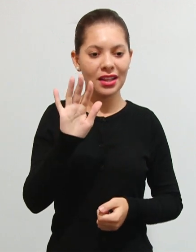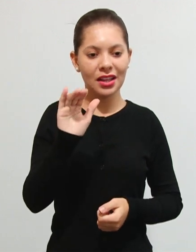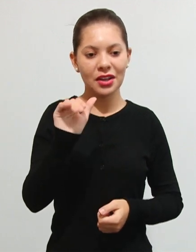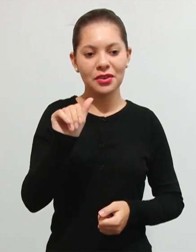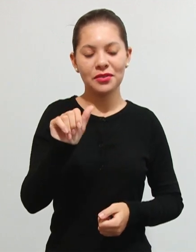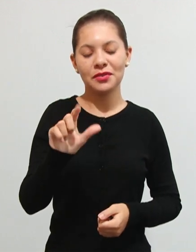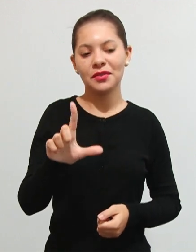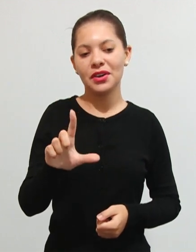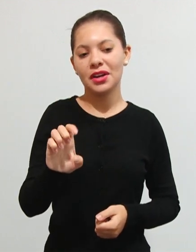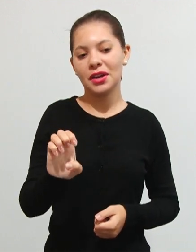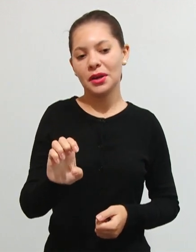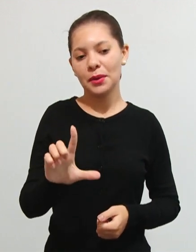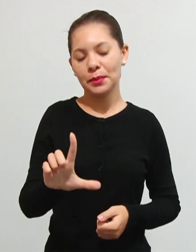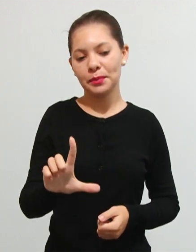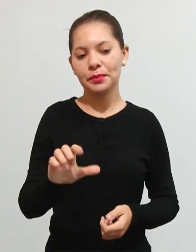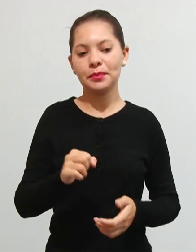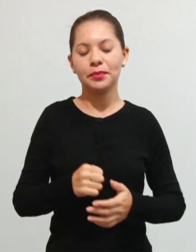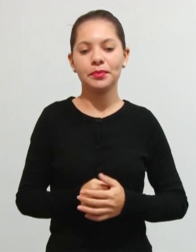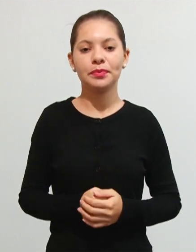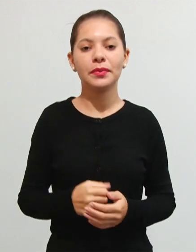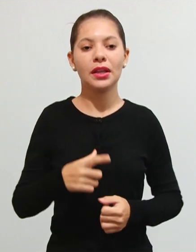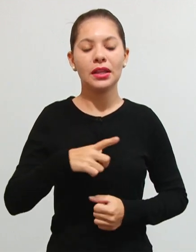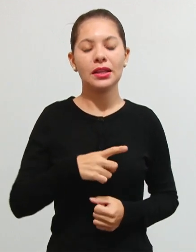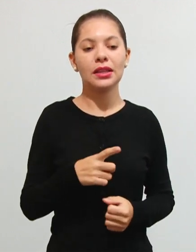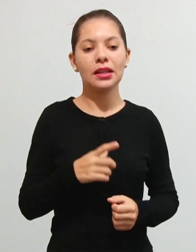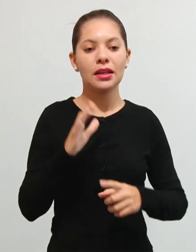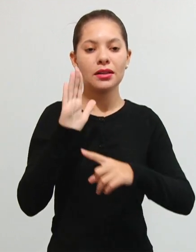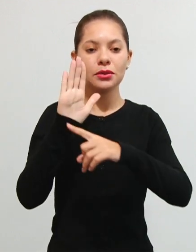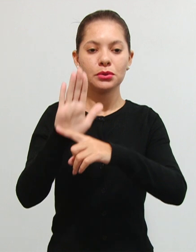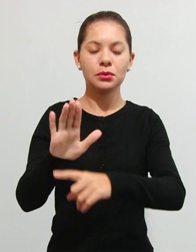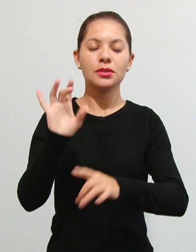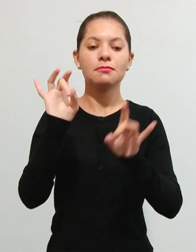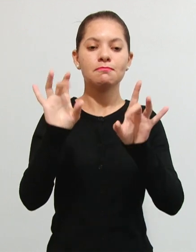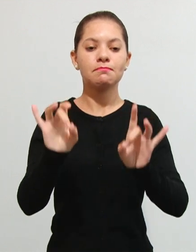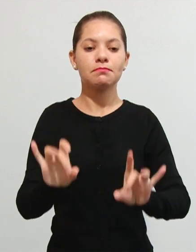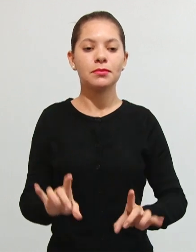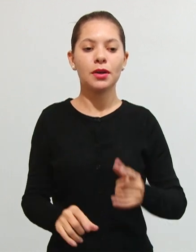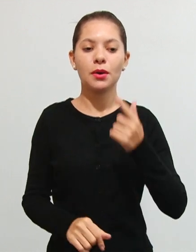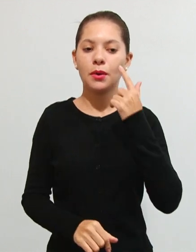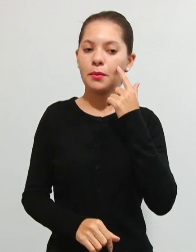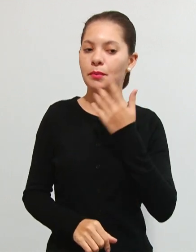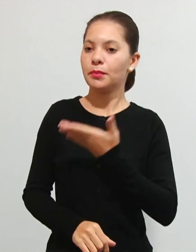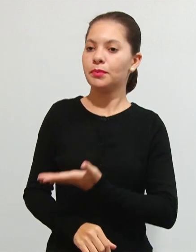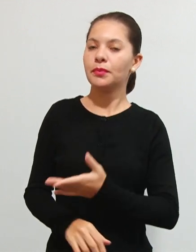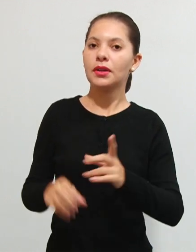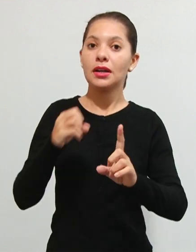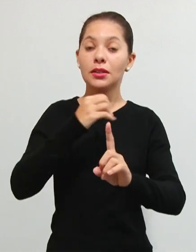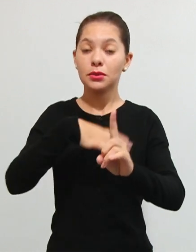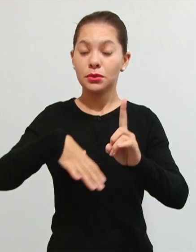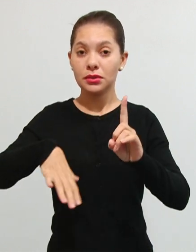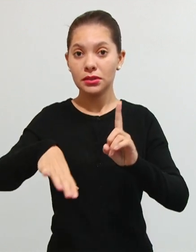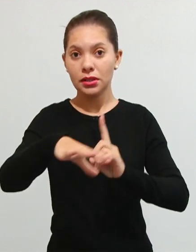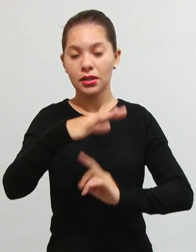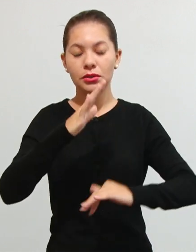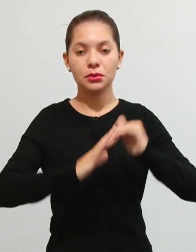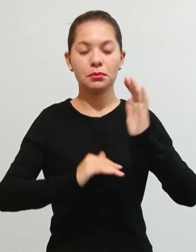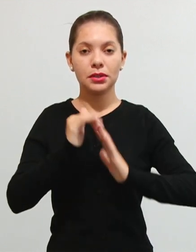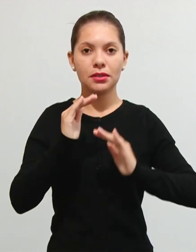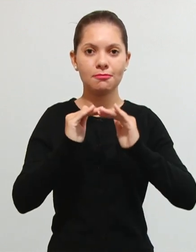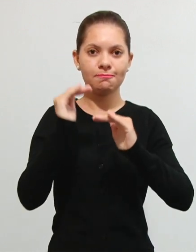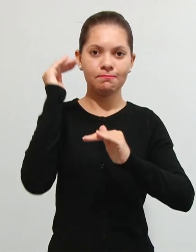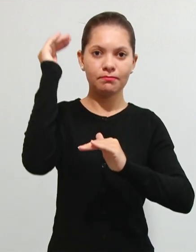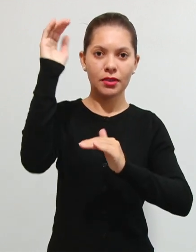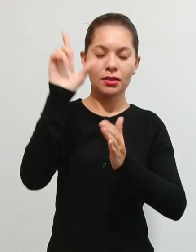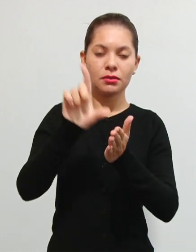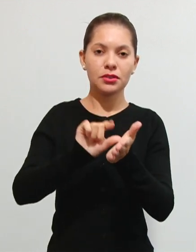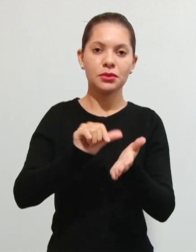Rafael Novaes tá temos as contribuições especiais ele tem aqui ó as sociais de competência da união tá no artigo